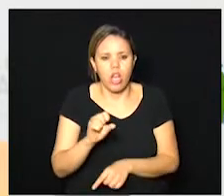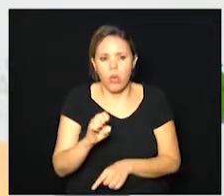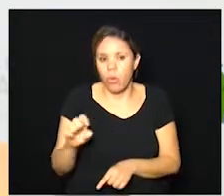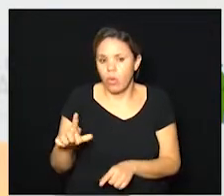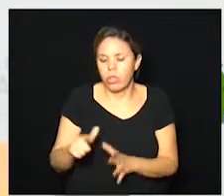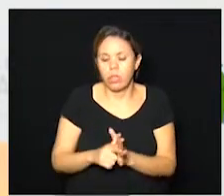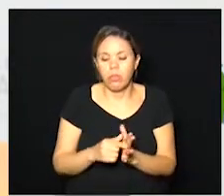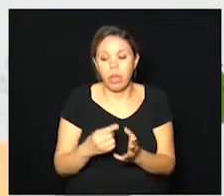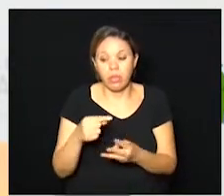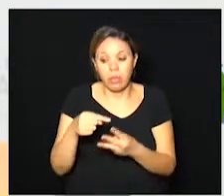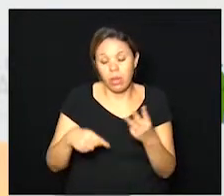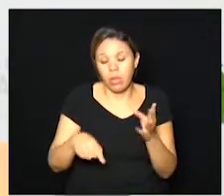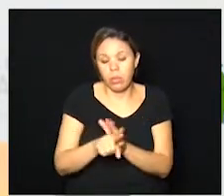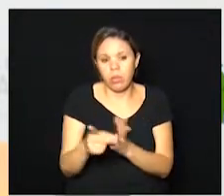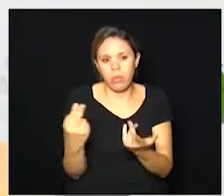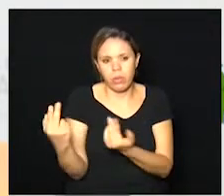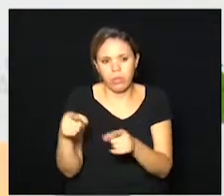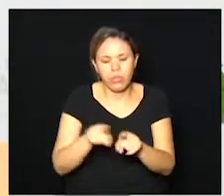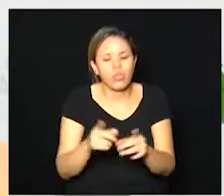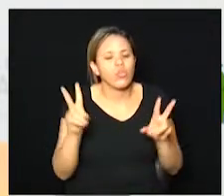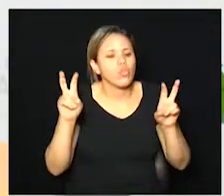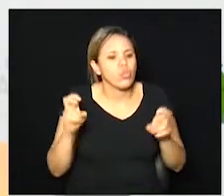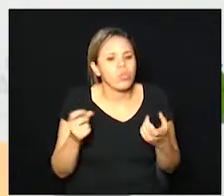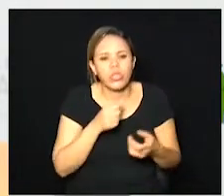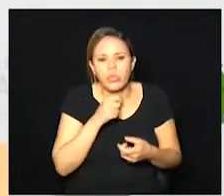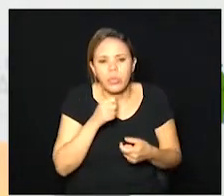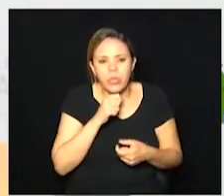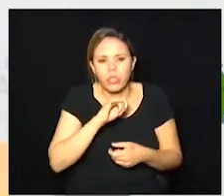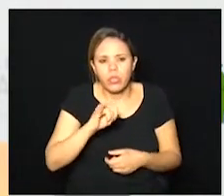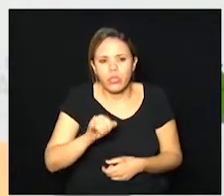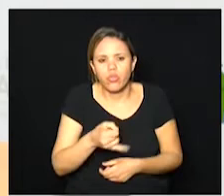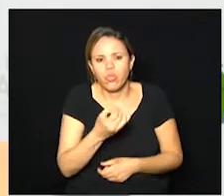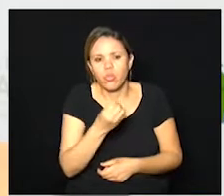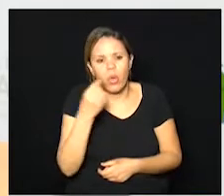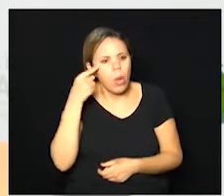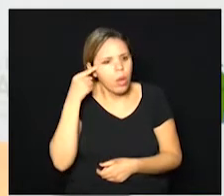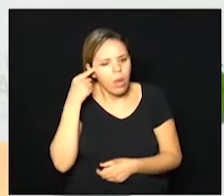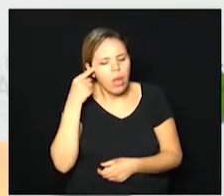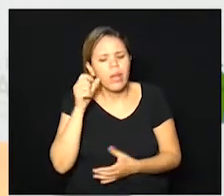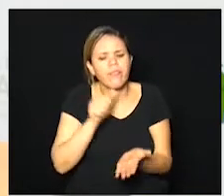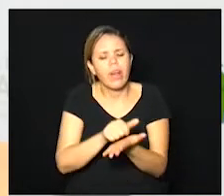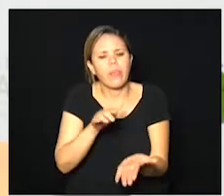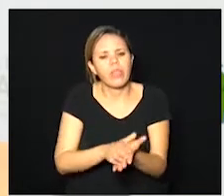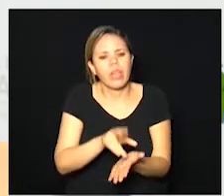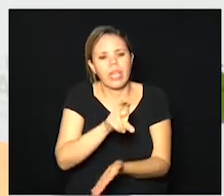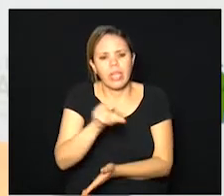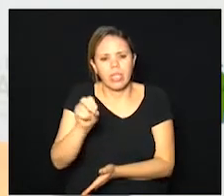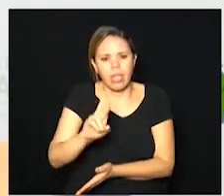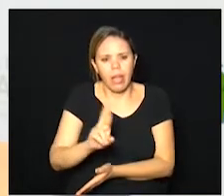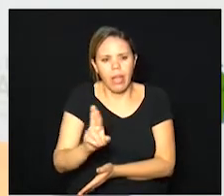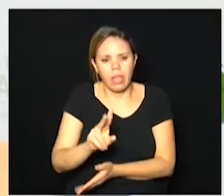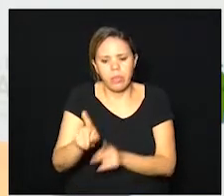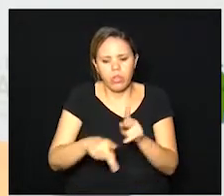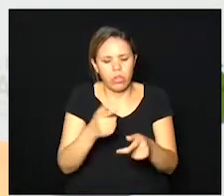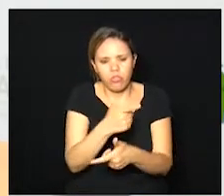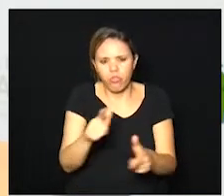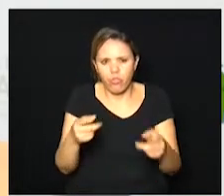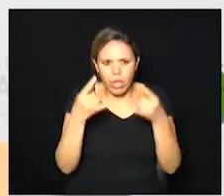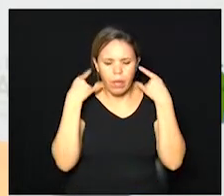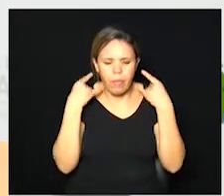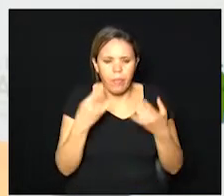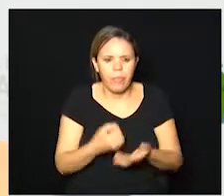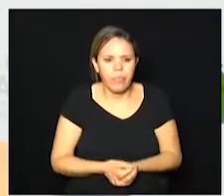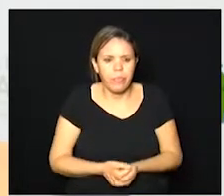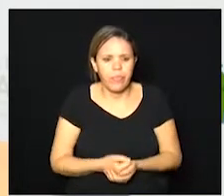coletiva de hoje do governo do estado governador joão doria anunciou que vai multar em 500 reais quem estiver sem máscara em todo o estado de são paulo